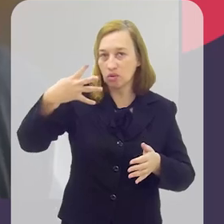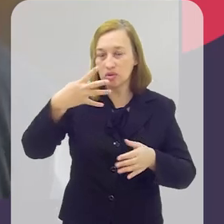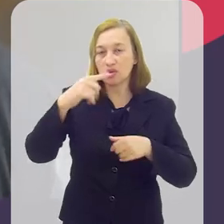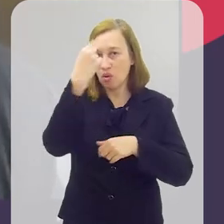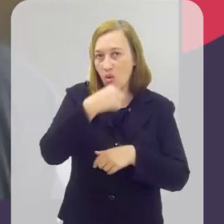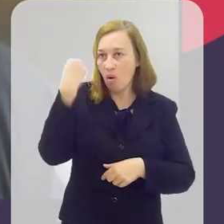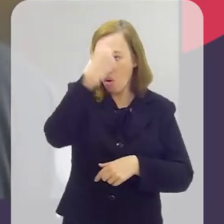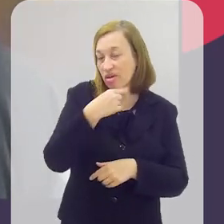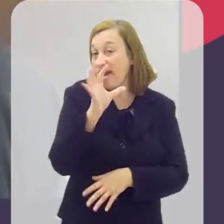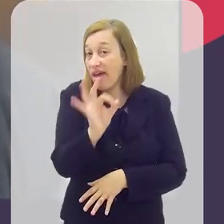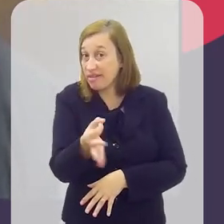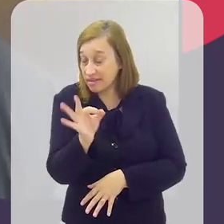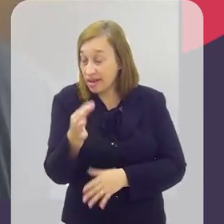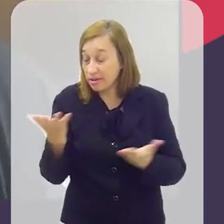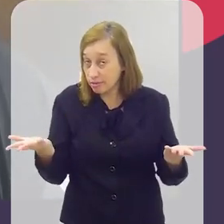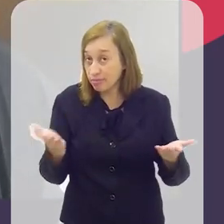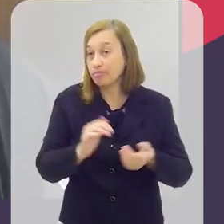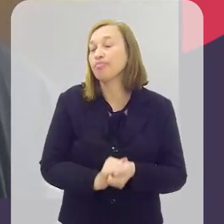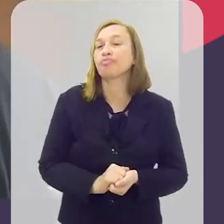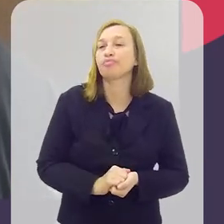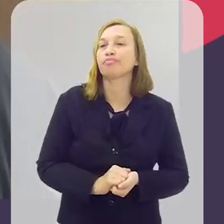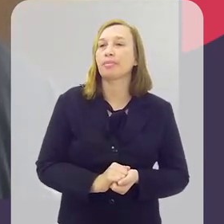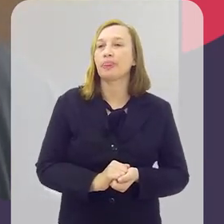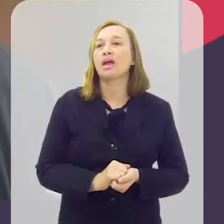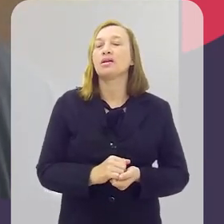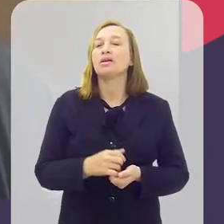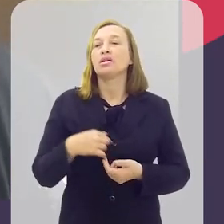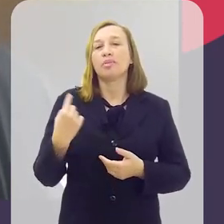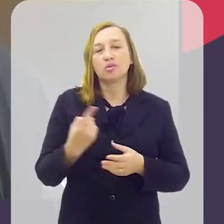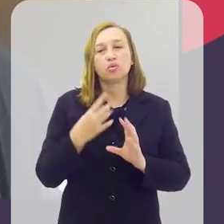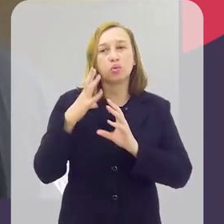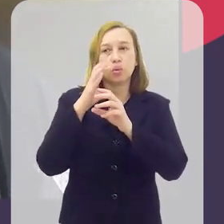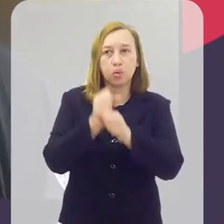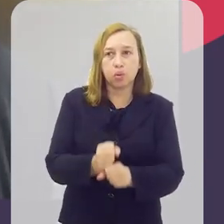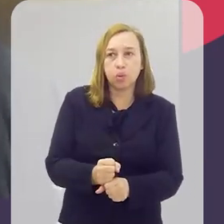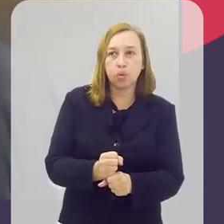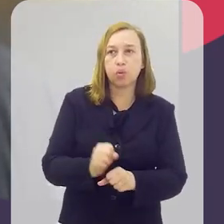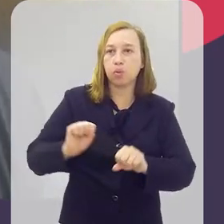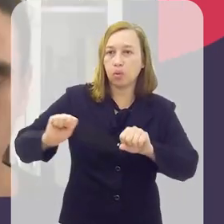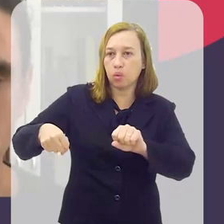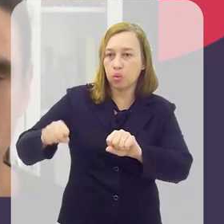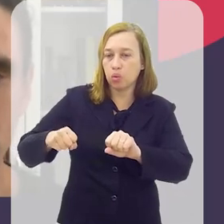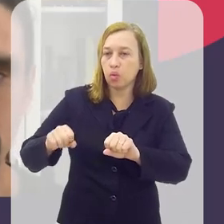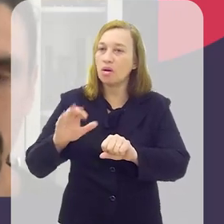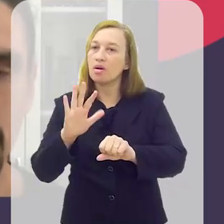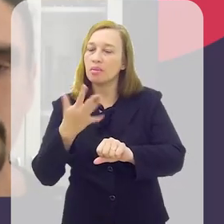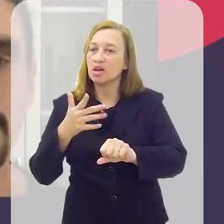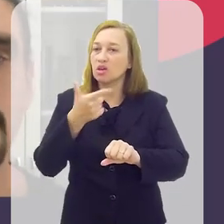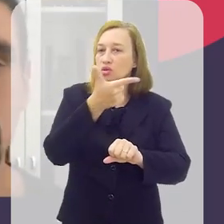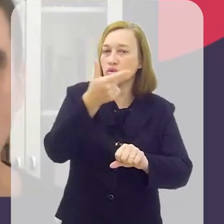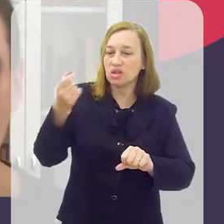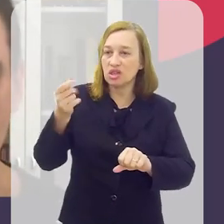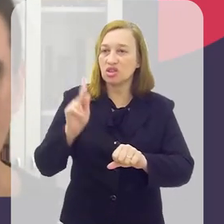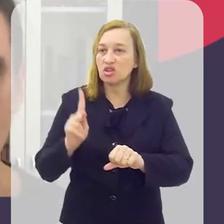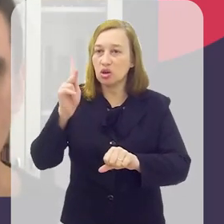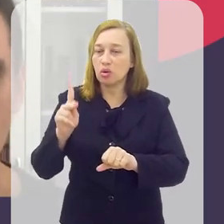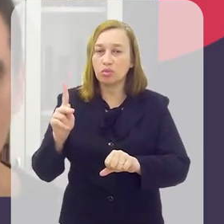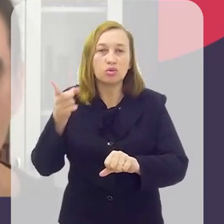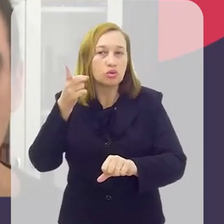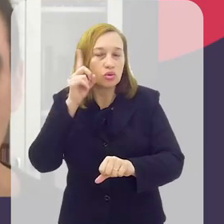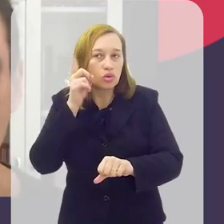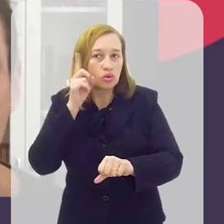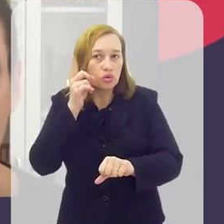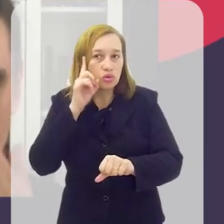fácil. A grande maioria. Então, ele roda aproximadamente, pelos nossos cálculos, a gente botou que ele rodava aproximadamente 200km por dia.